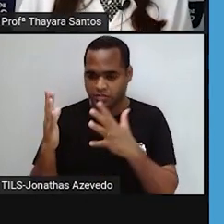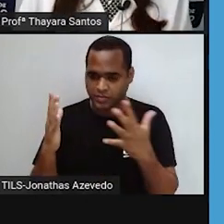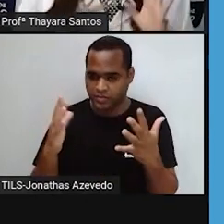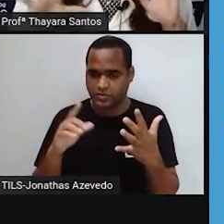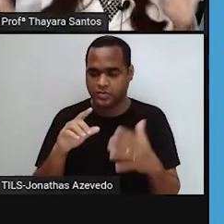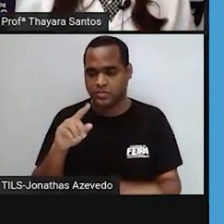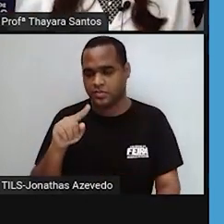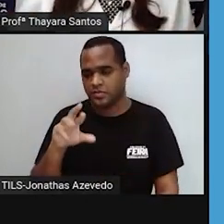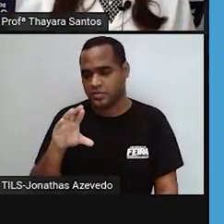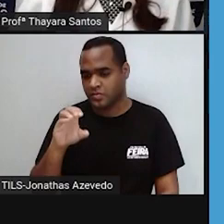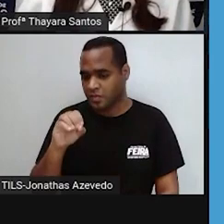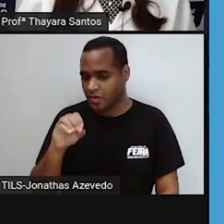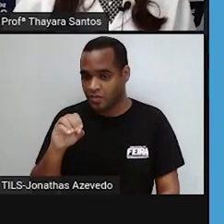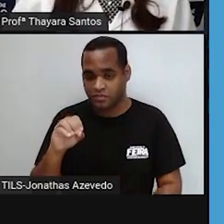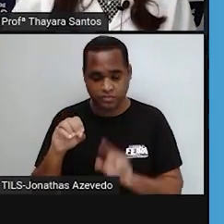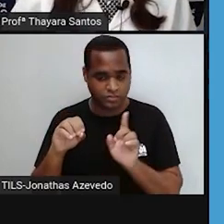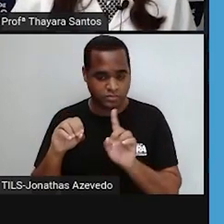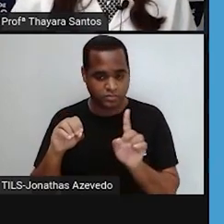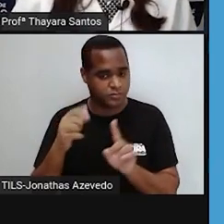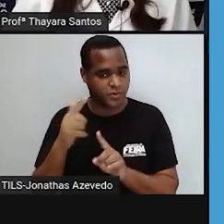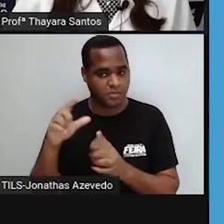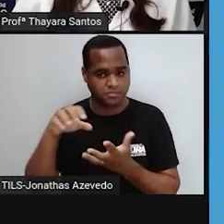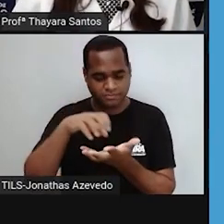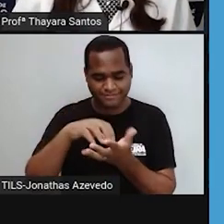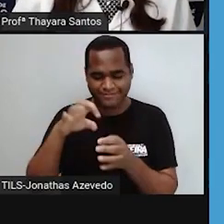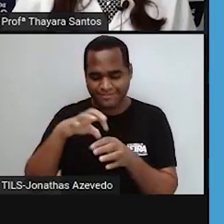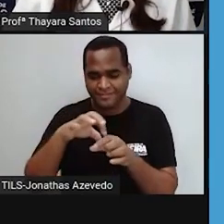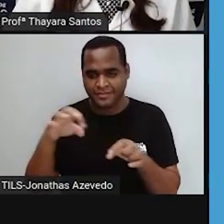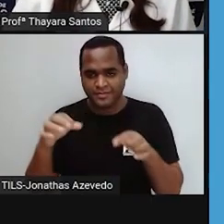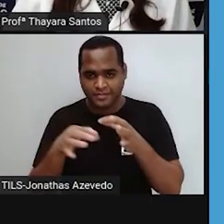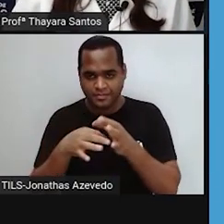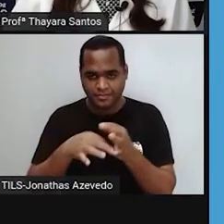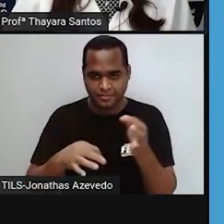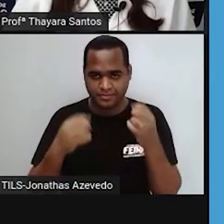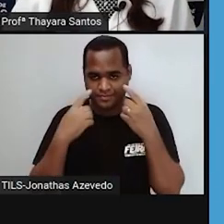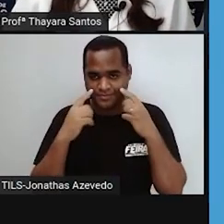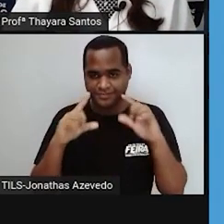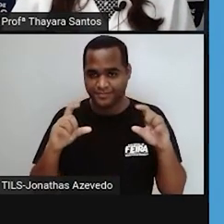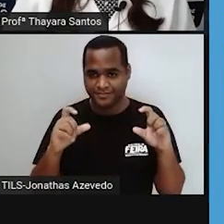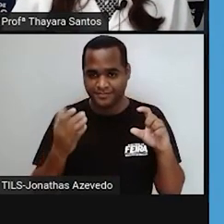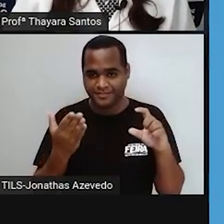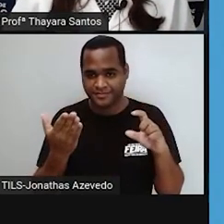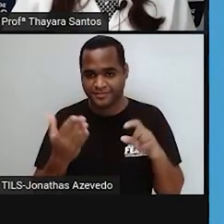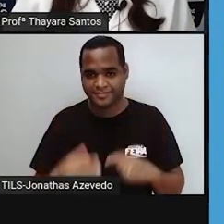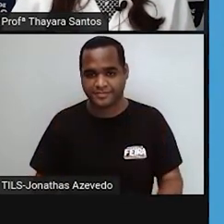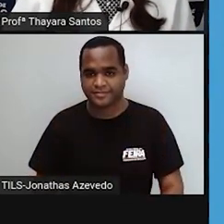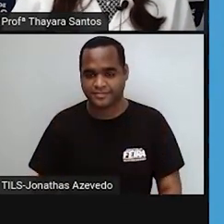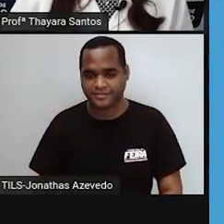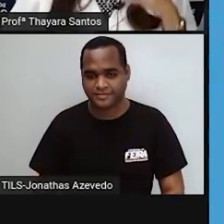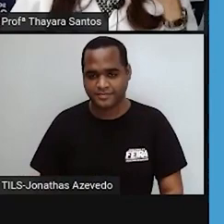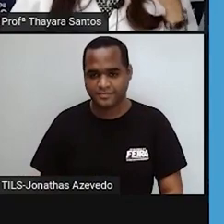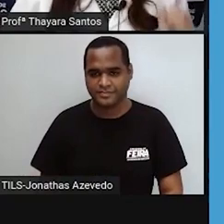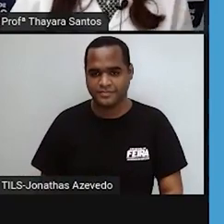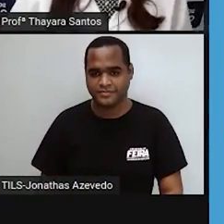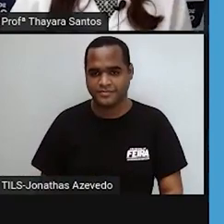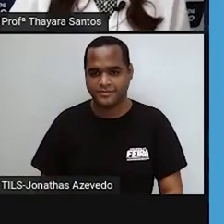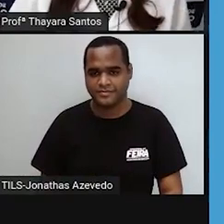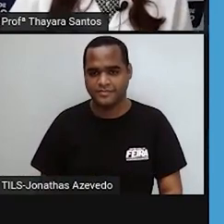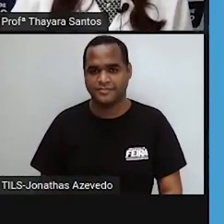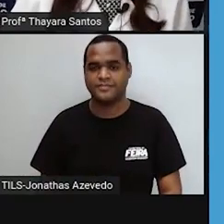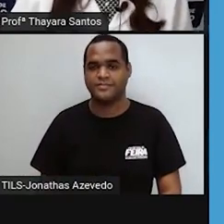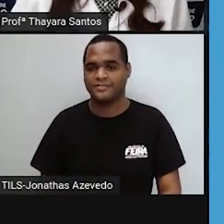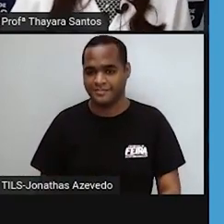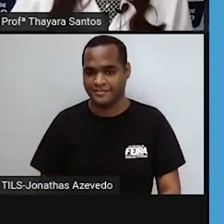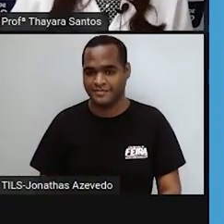célula procariótica também não tem centríolos. E ele tem essa carinha aqui que vocês estão vendo. O centríolos é desse jeito, parece até um